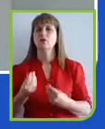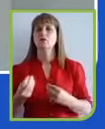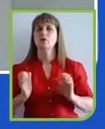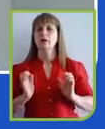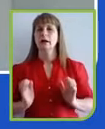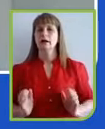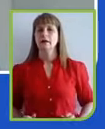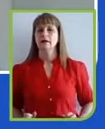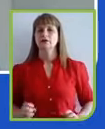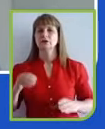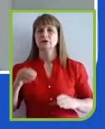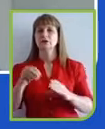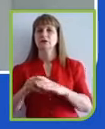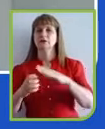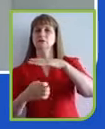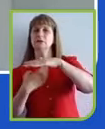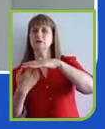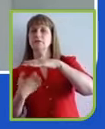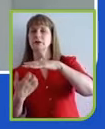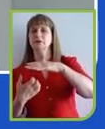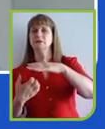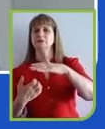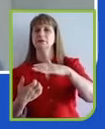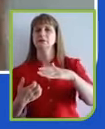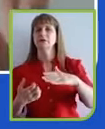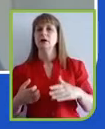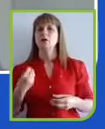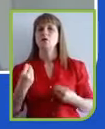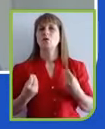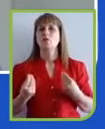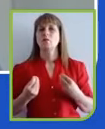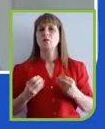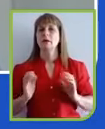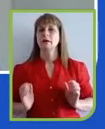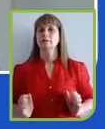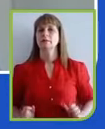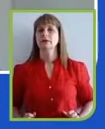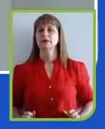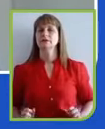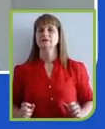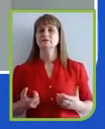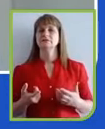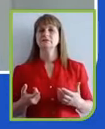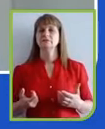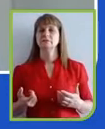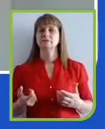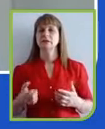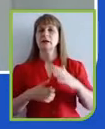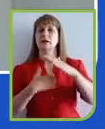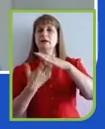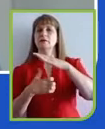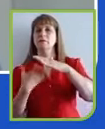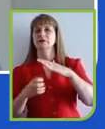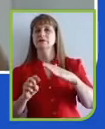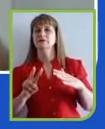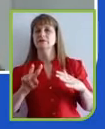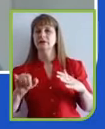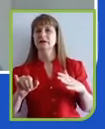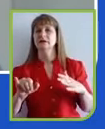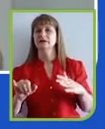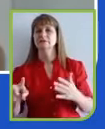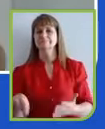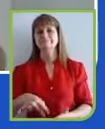empresa se posicionar. E, sendo esse papel de solução, acho que é extremamente importante